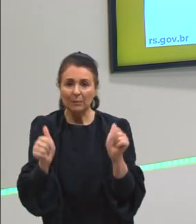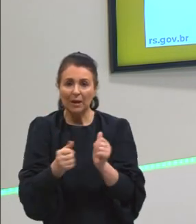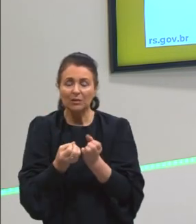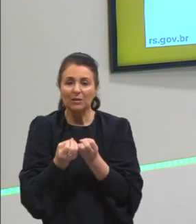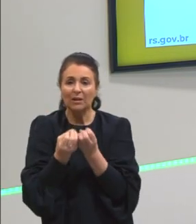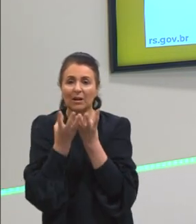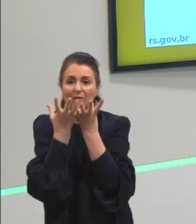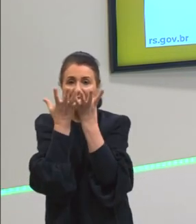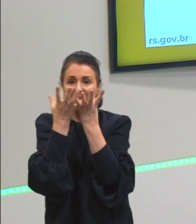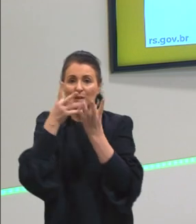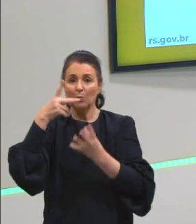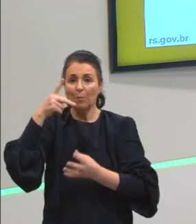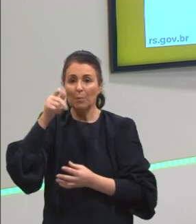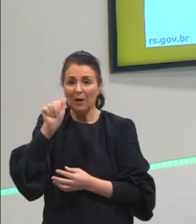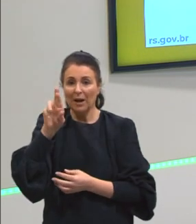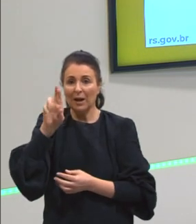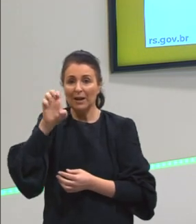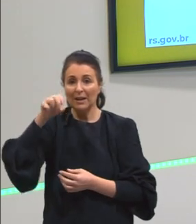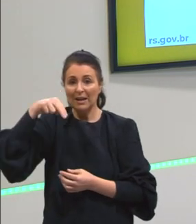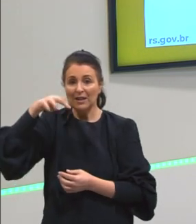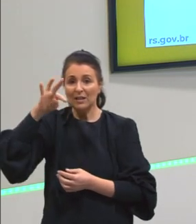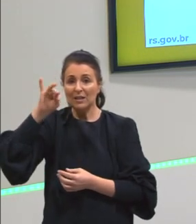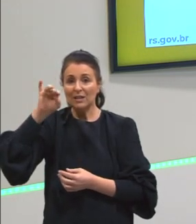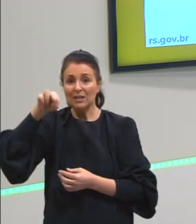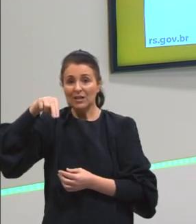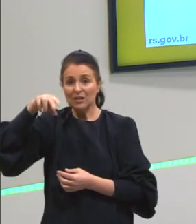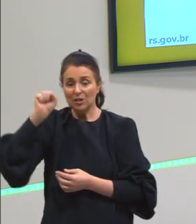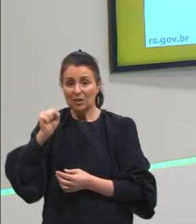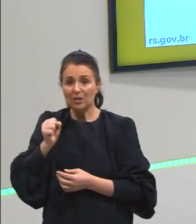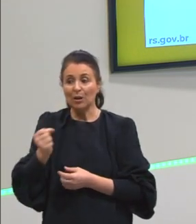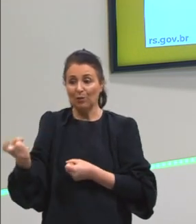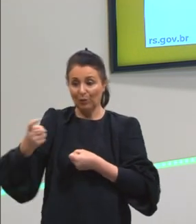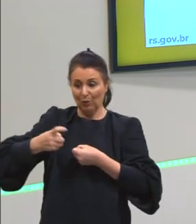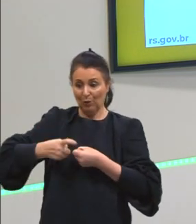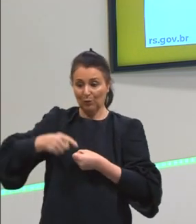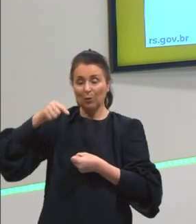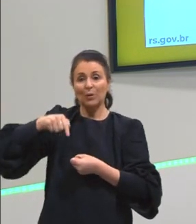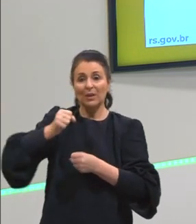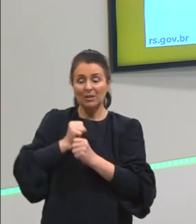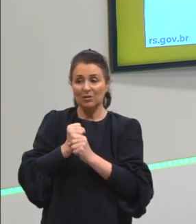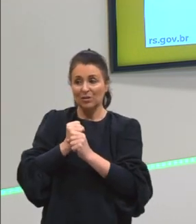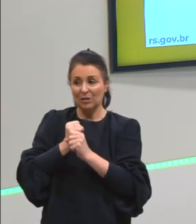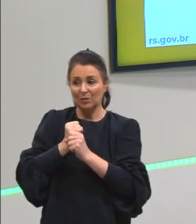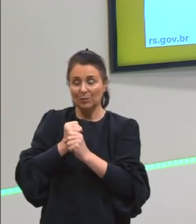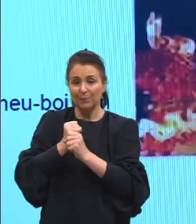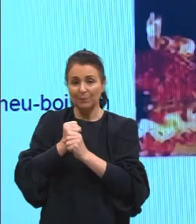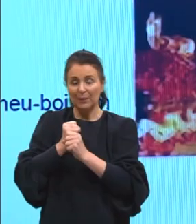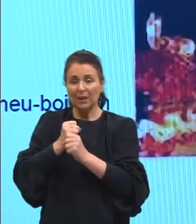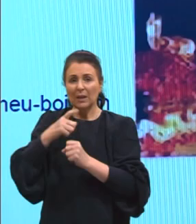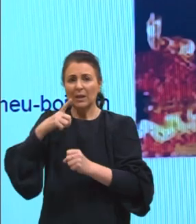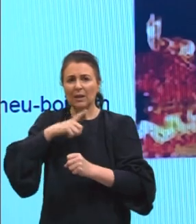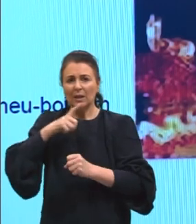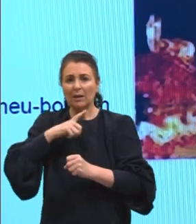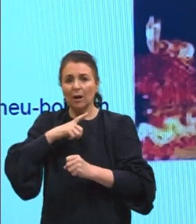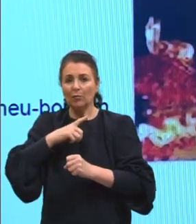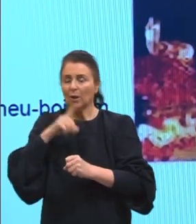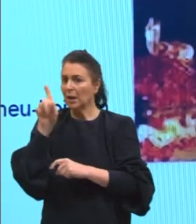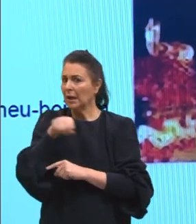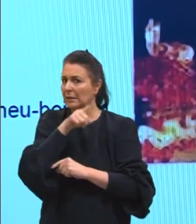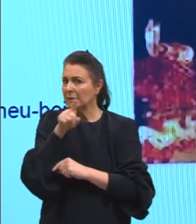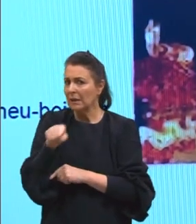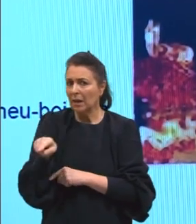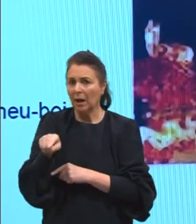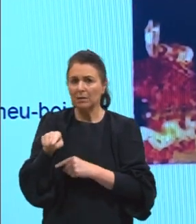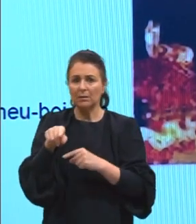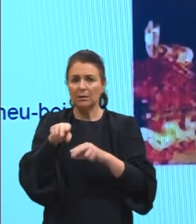Festa do Parintins, que volta esse ano, essas festividades estiveram canceladas devido aí